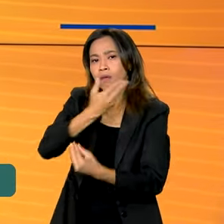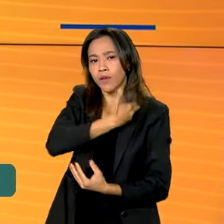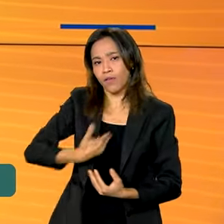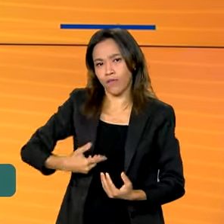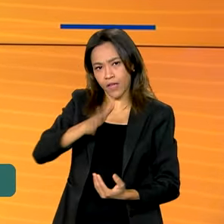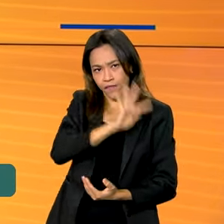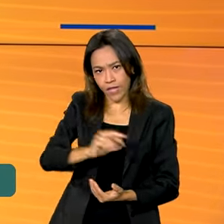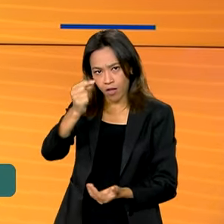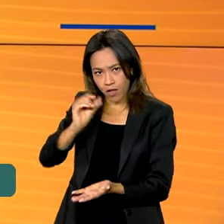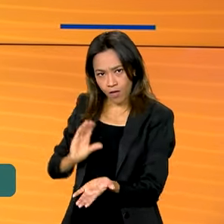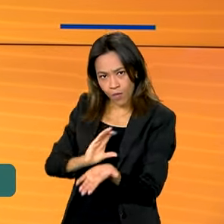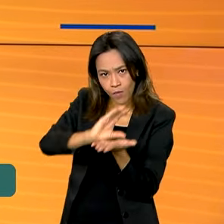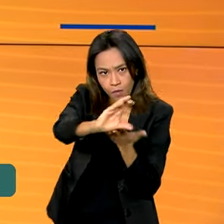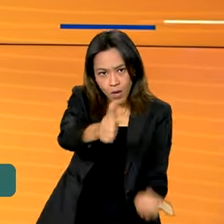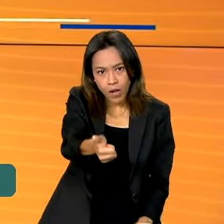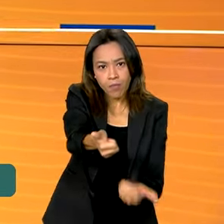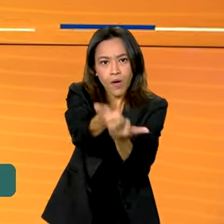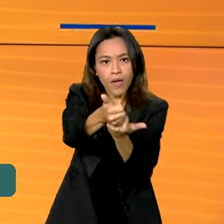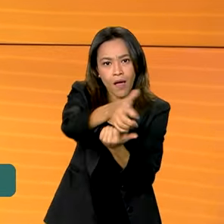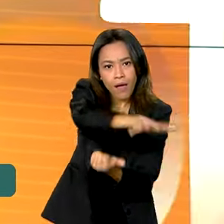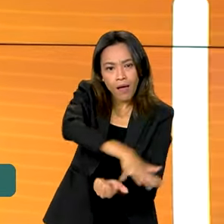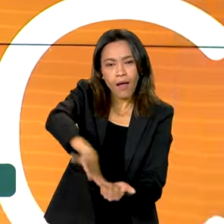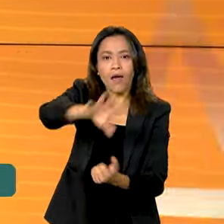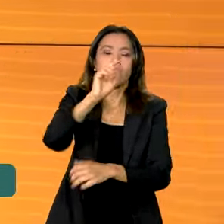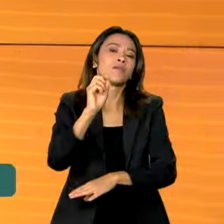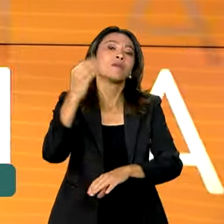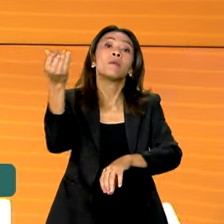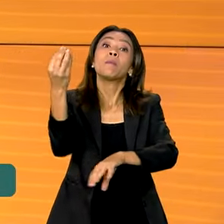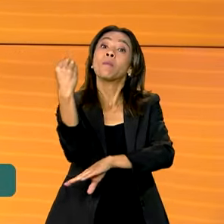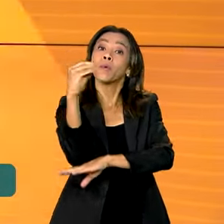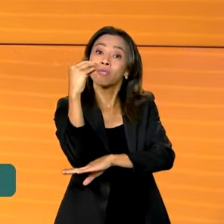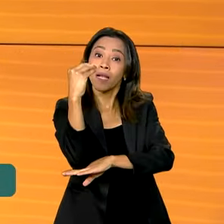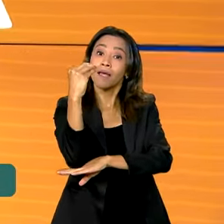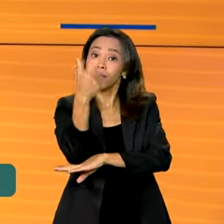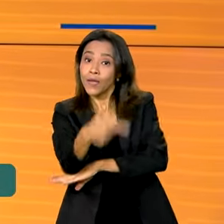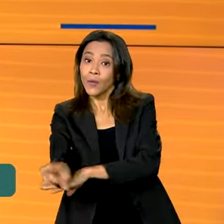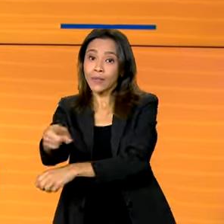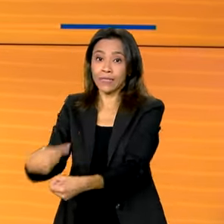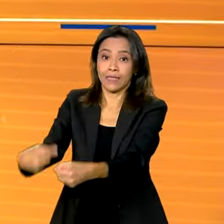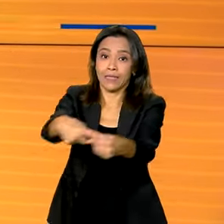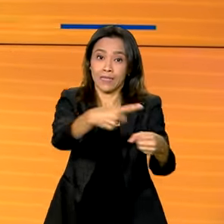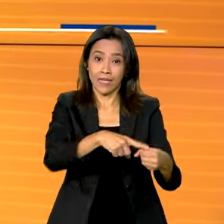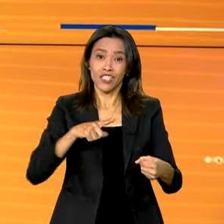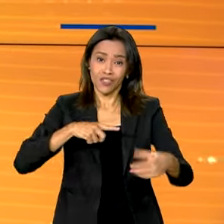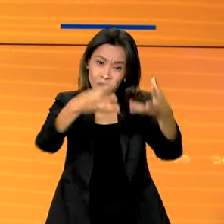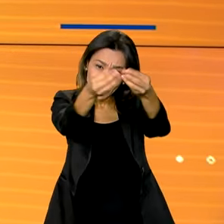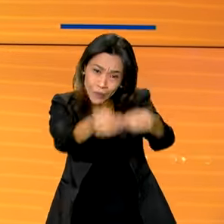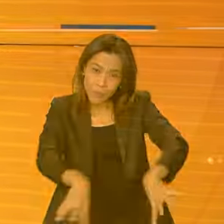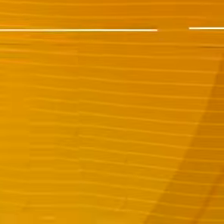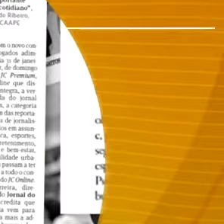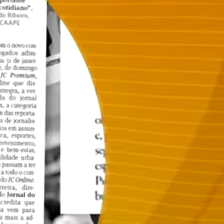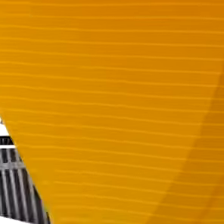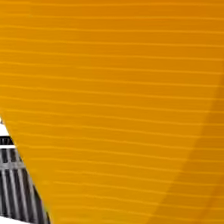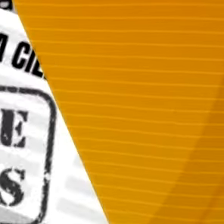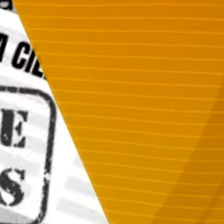recuperação de Porto Alegre e de todas as demais cidades atingidas pelas enchentes no Rio Grande do Sul.